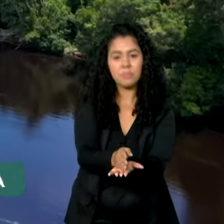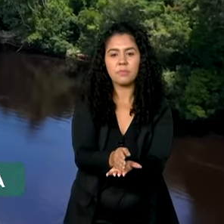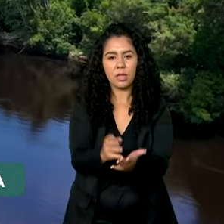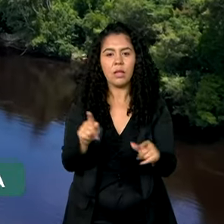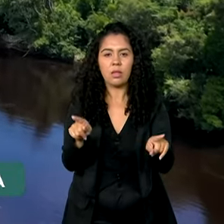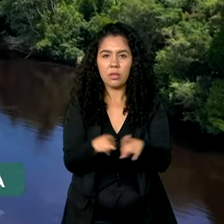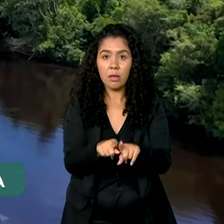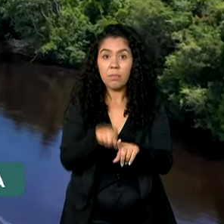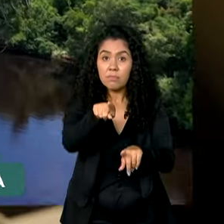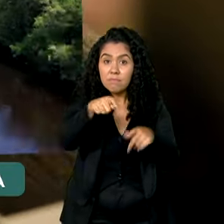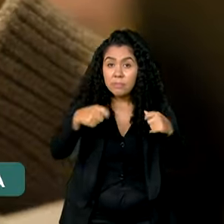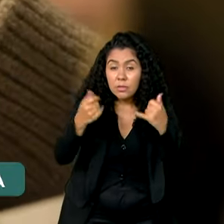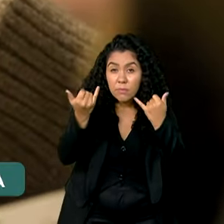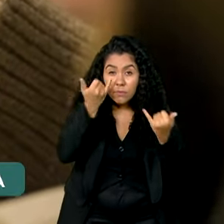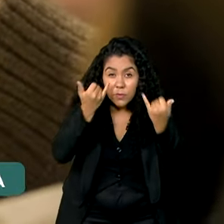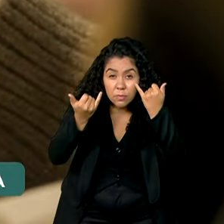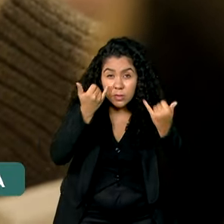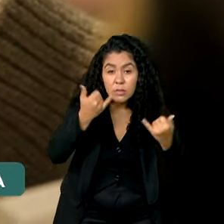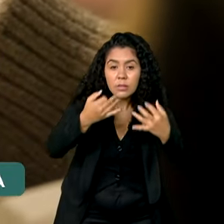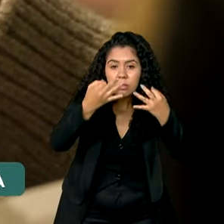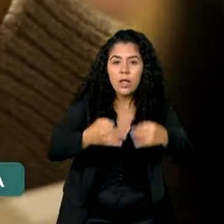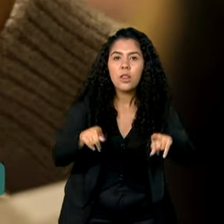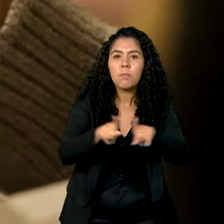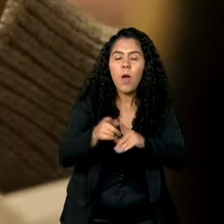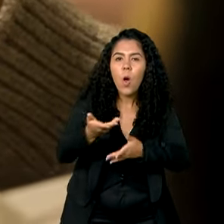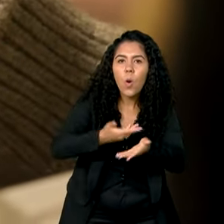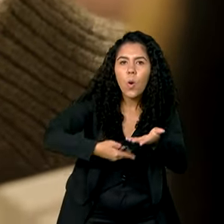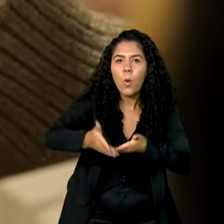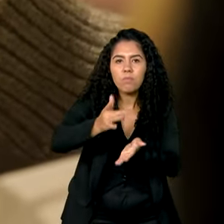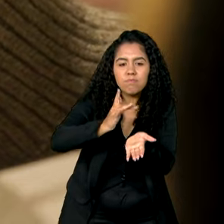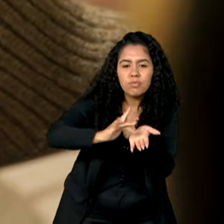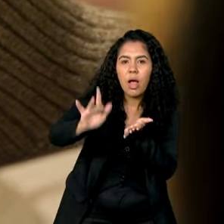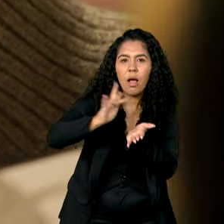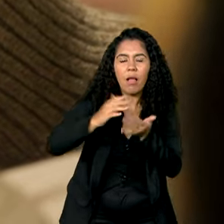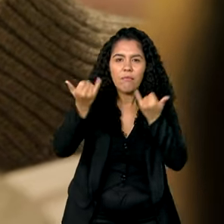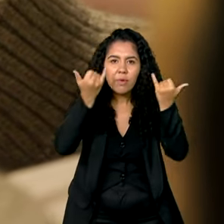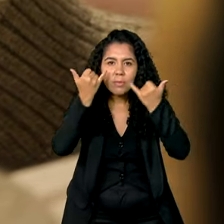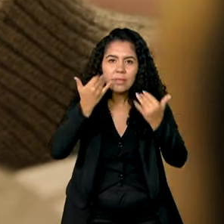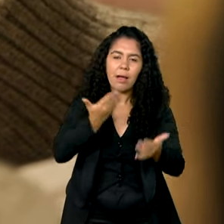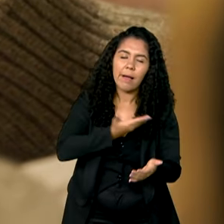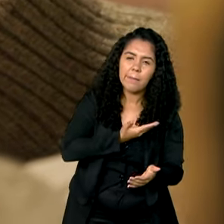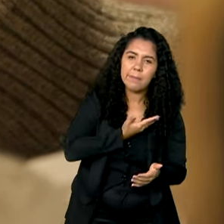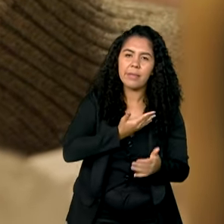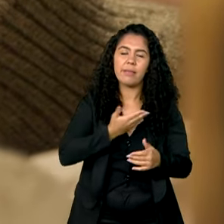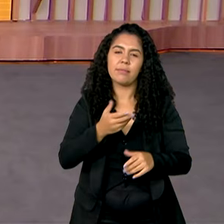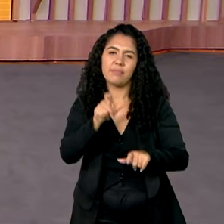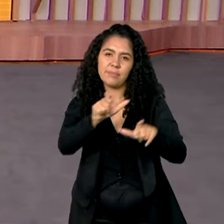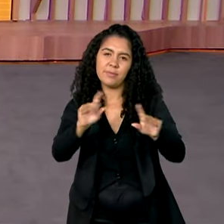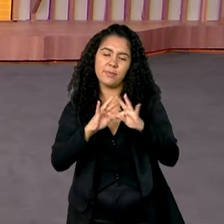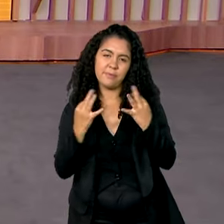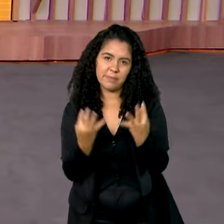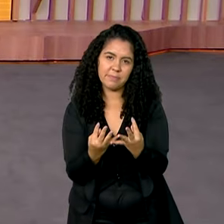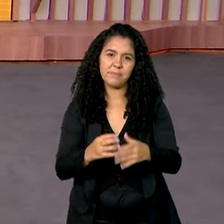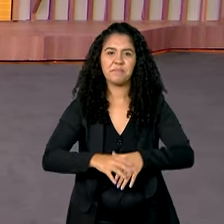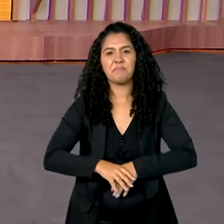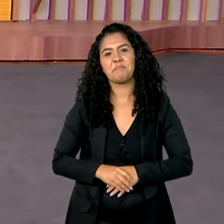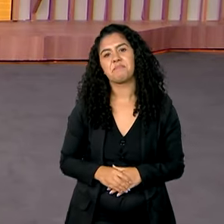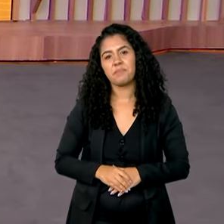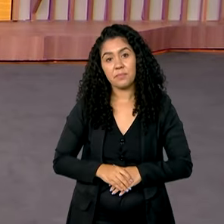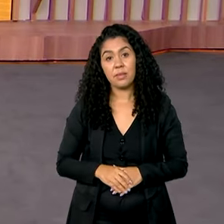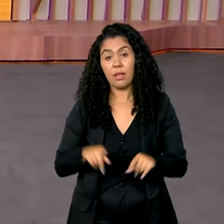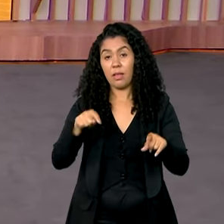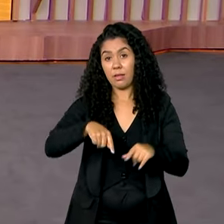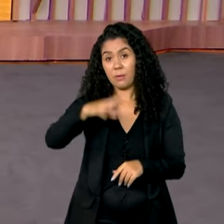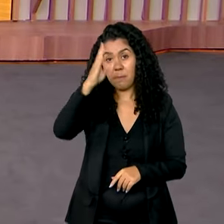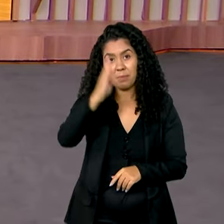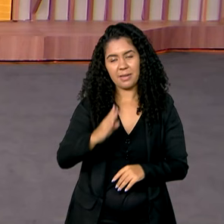Mantenha-se informado e compartilhe a verdade com amigos e familiares. É isso aí! E